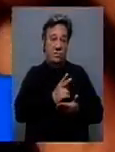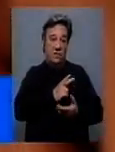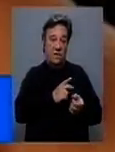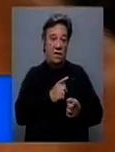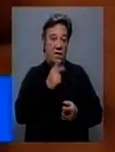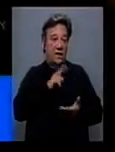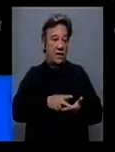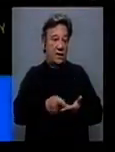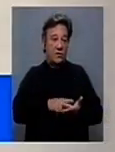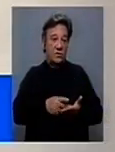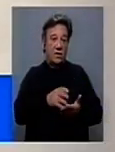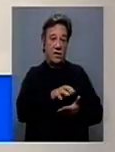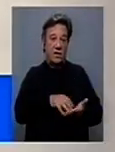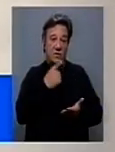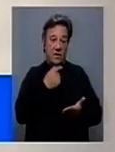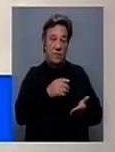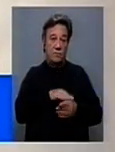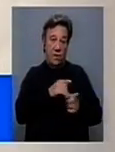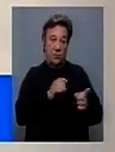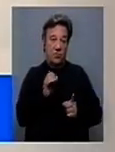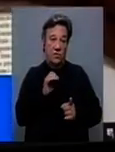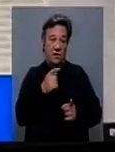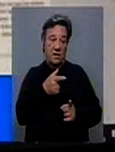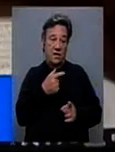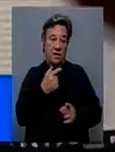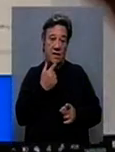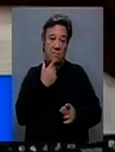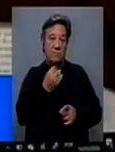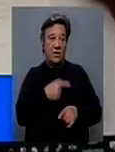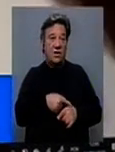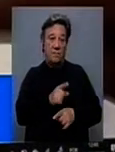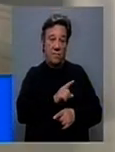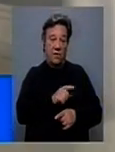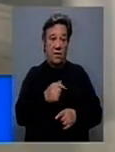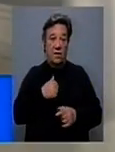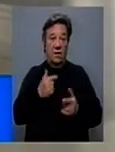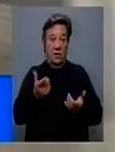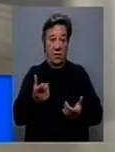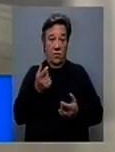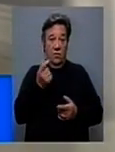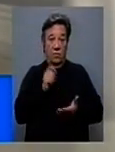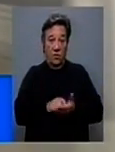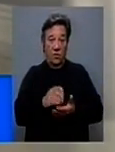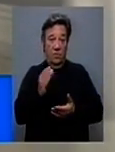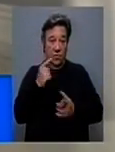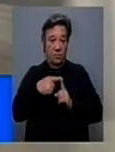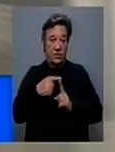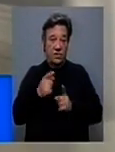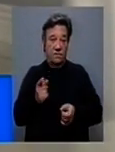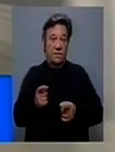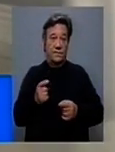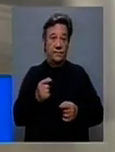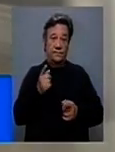traduções de textos em inglês, porque ela não tem tido assim tanto tempo. E um ponto muito positivo